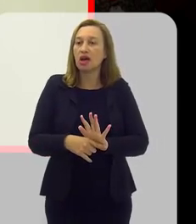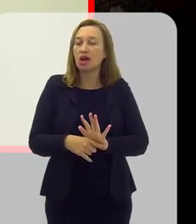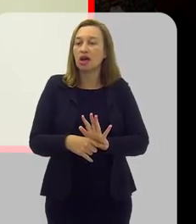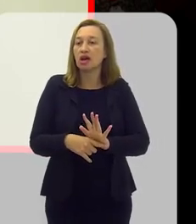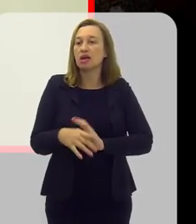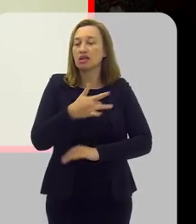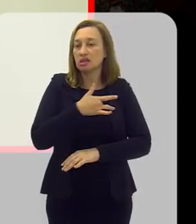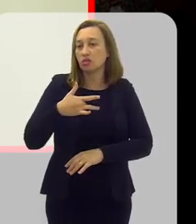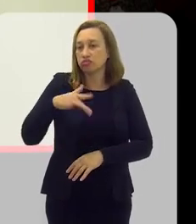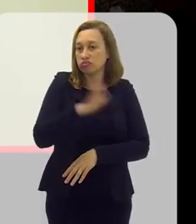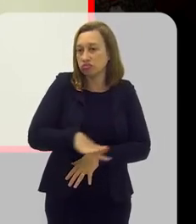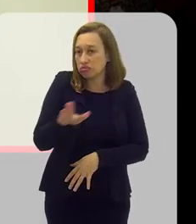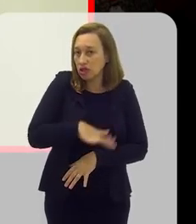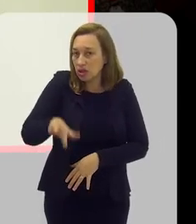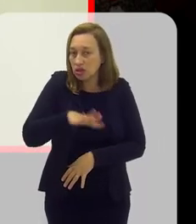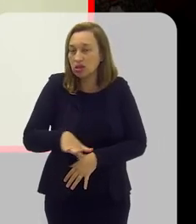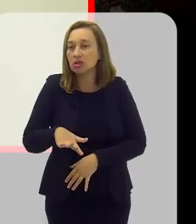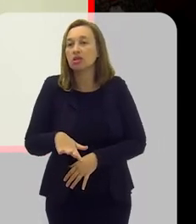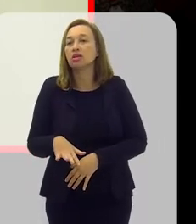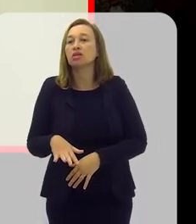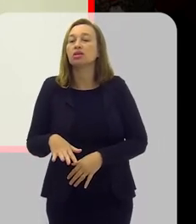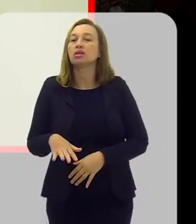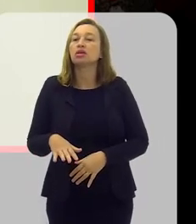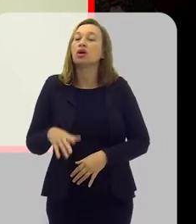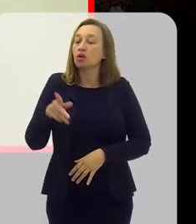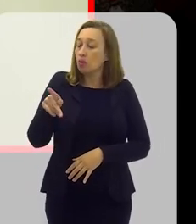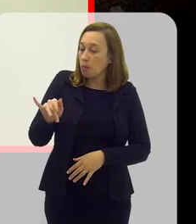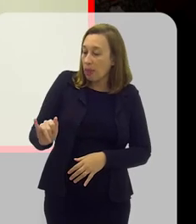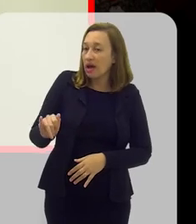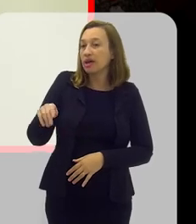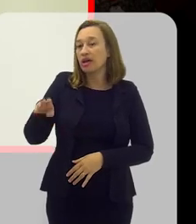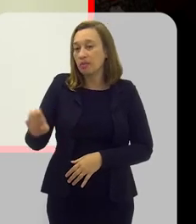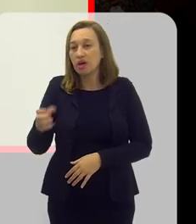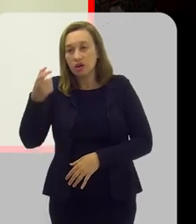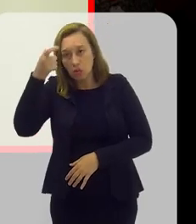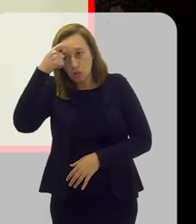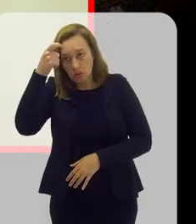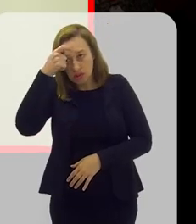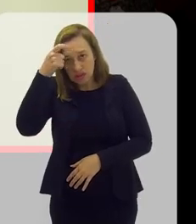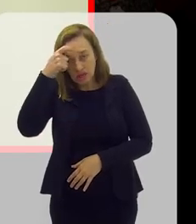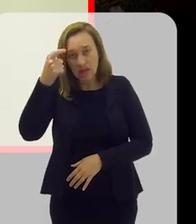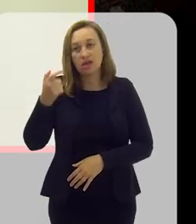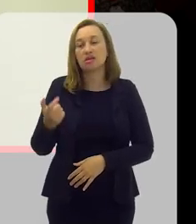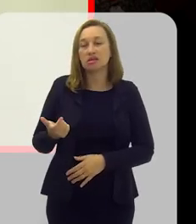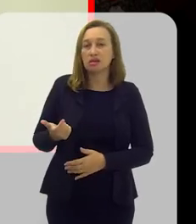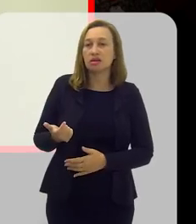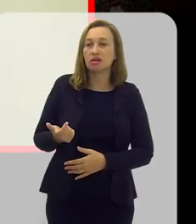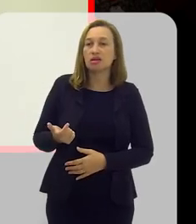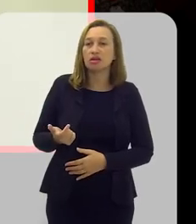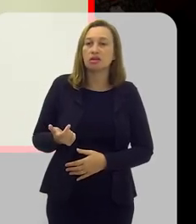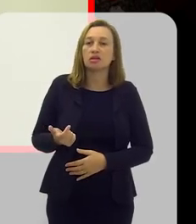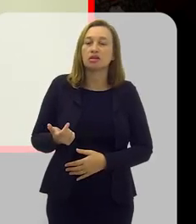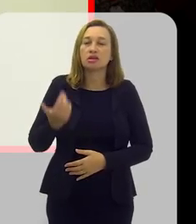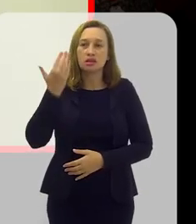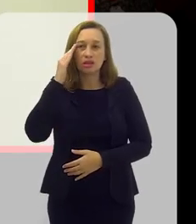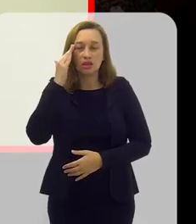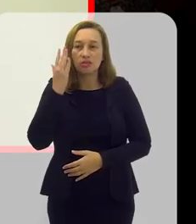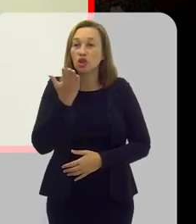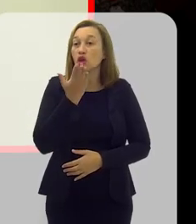nutricionais, desde que nós tenhamos condições, que esses pais tenham condições e entendimento de que